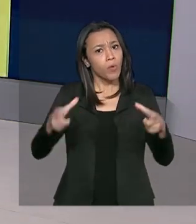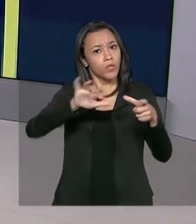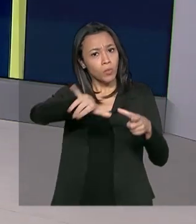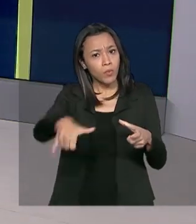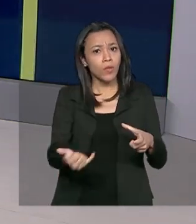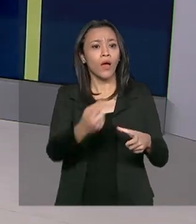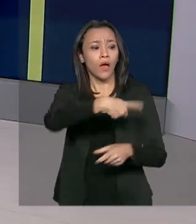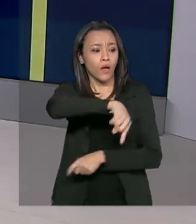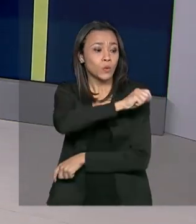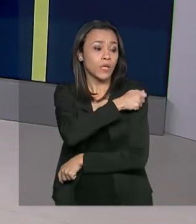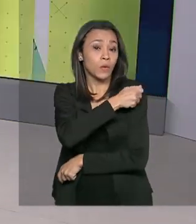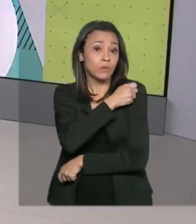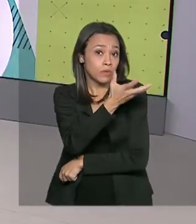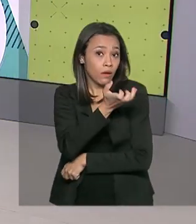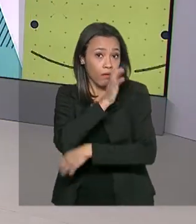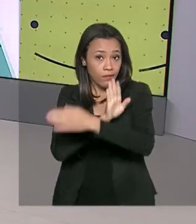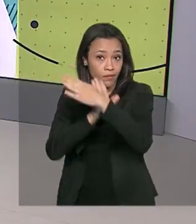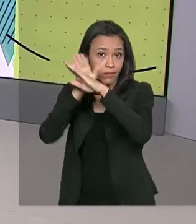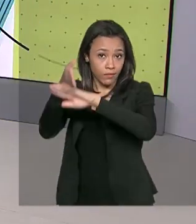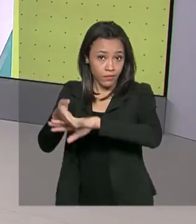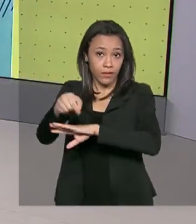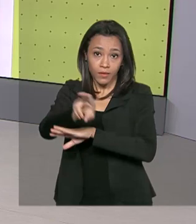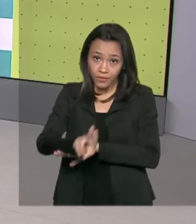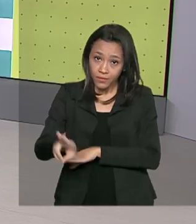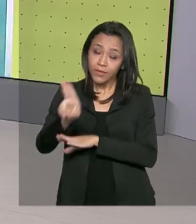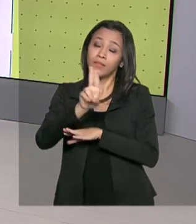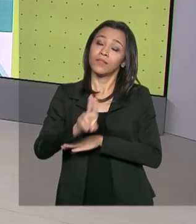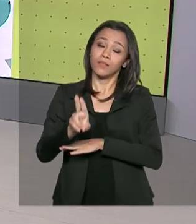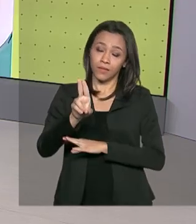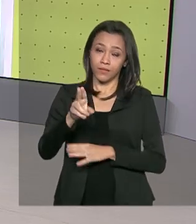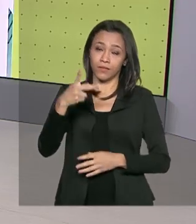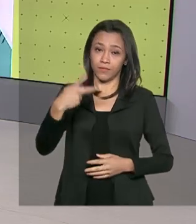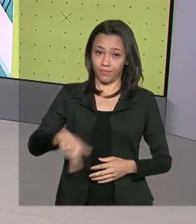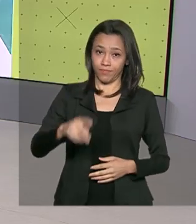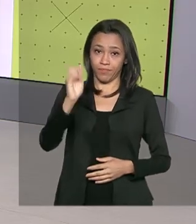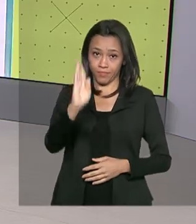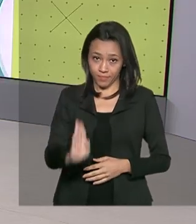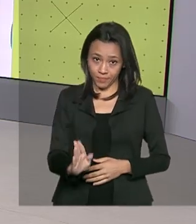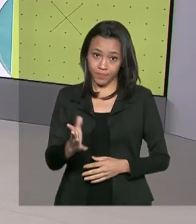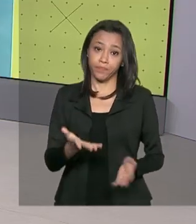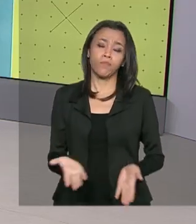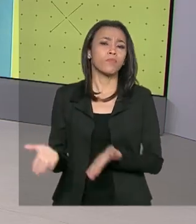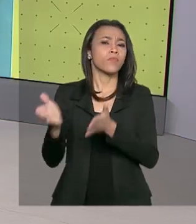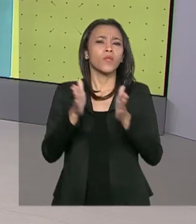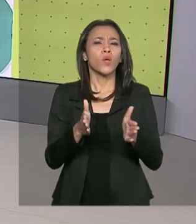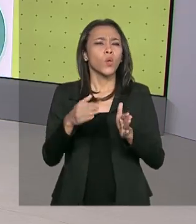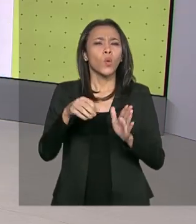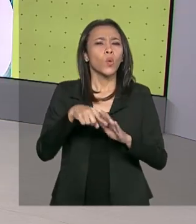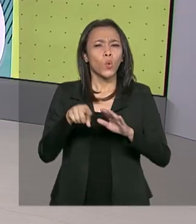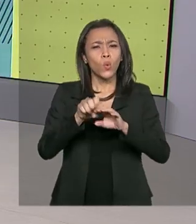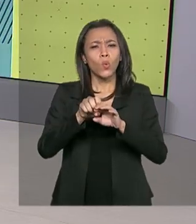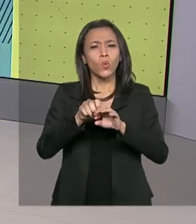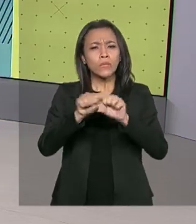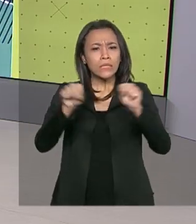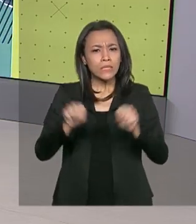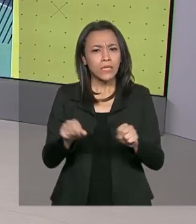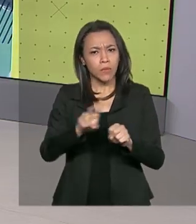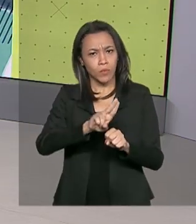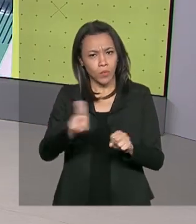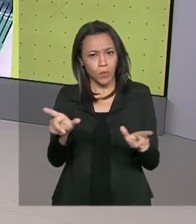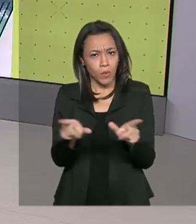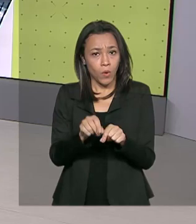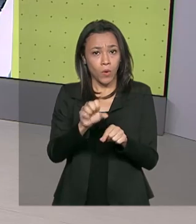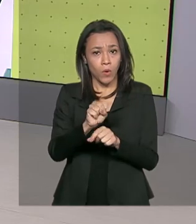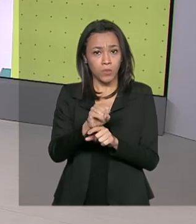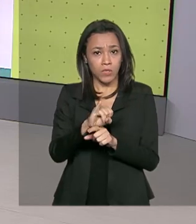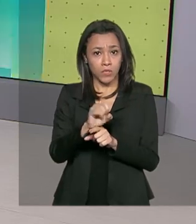que pretendem ocupar uma vaga no ensino superior público no país. O sistema de seleção unificada, SISU, vai permitir